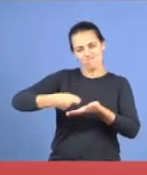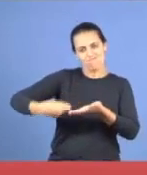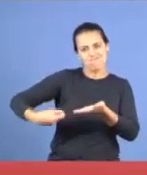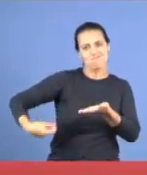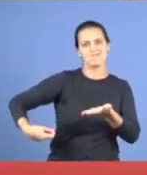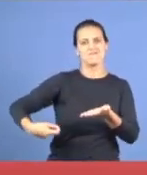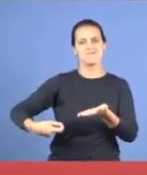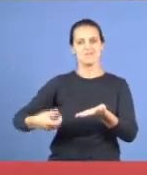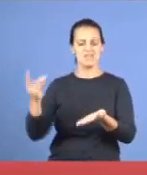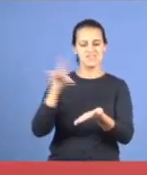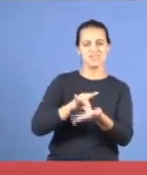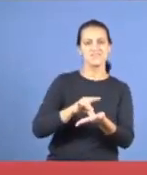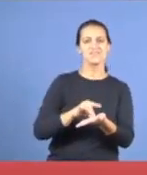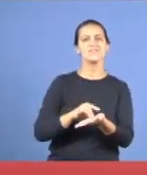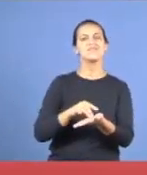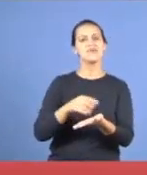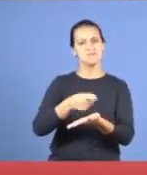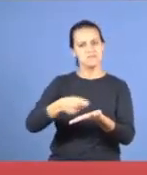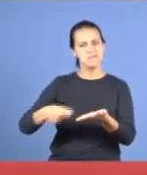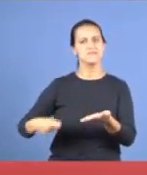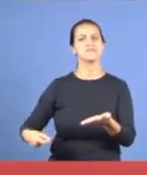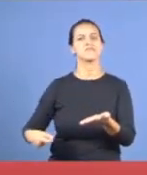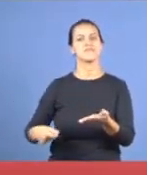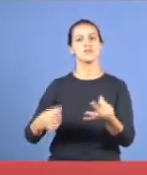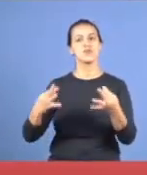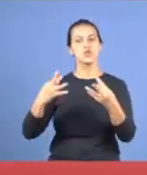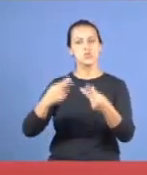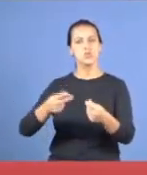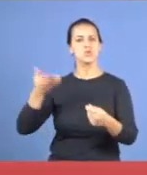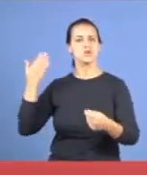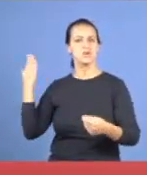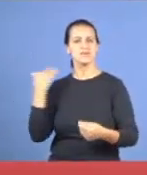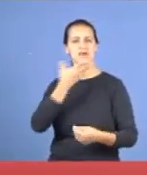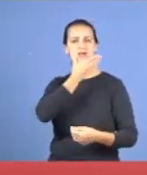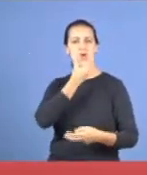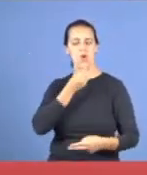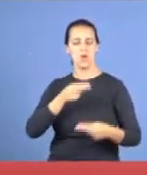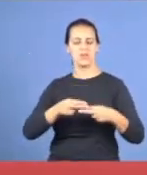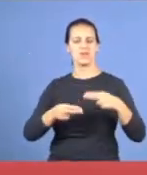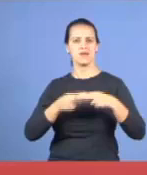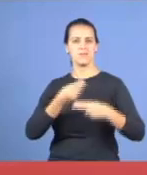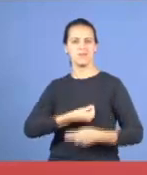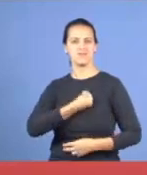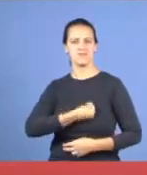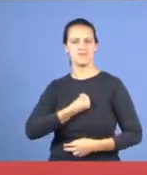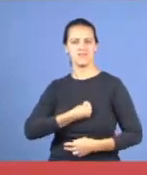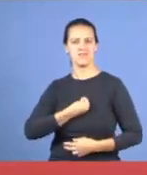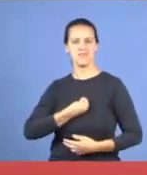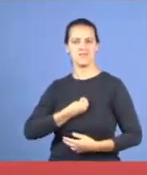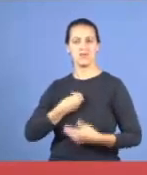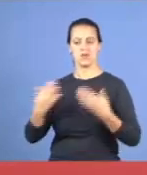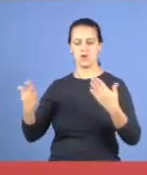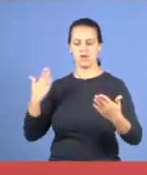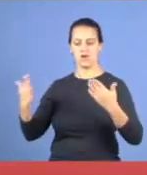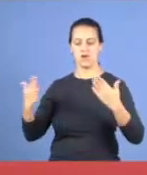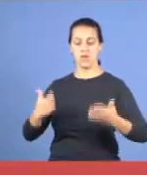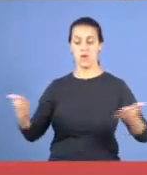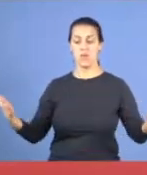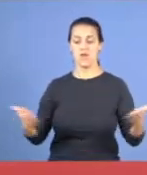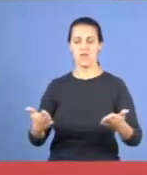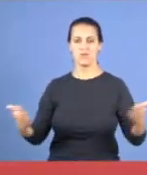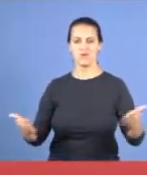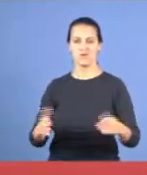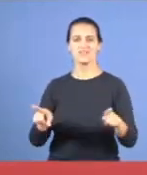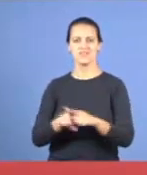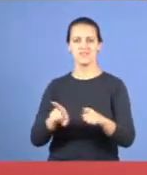aquilo que Neemias, viveu, aquilo que nós estamos vivendo, semelhantemente, ao momento,